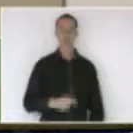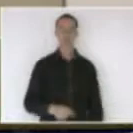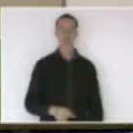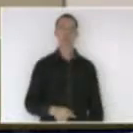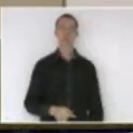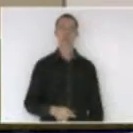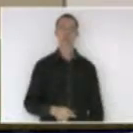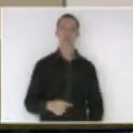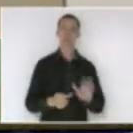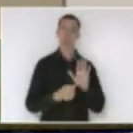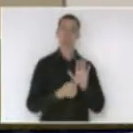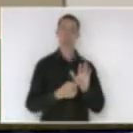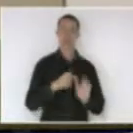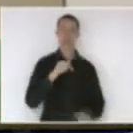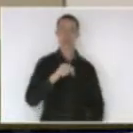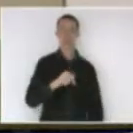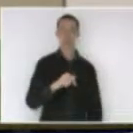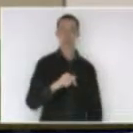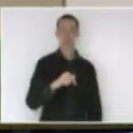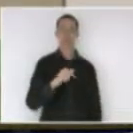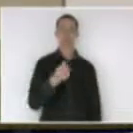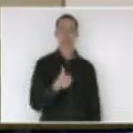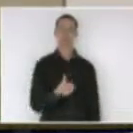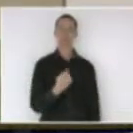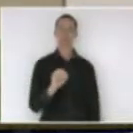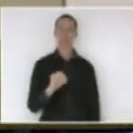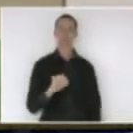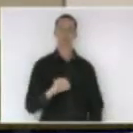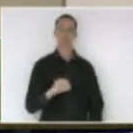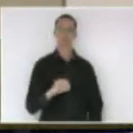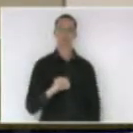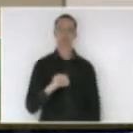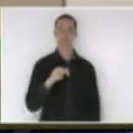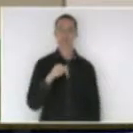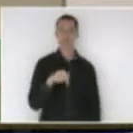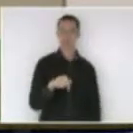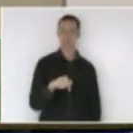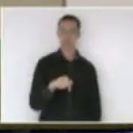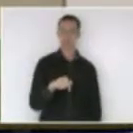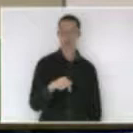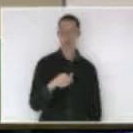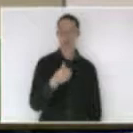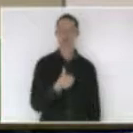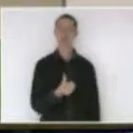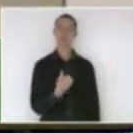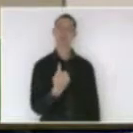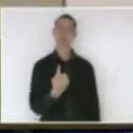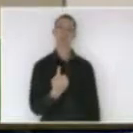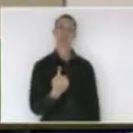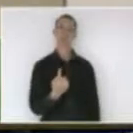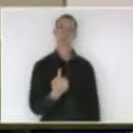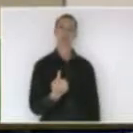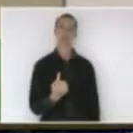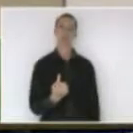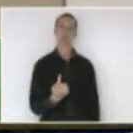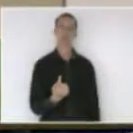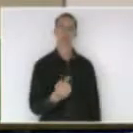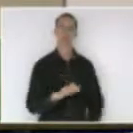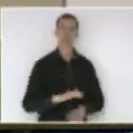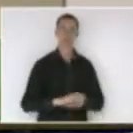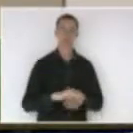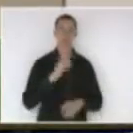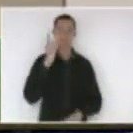indicação setecentos e sessenta e setecentos e sessenta e um do